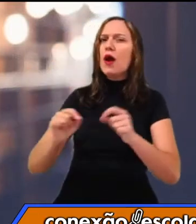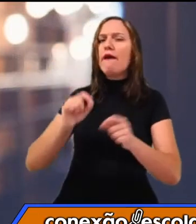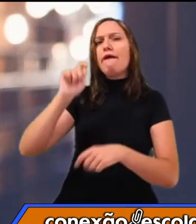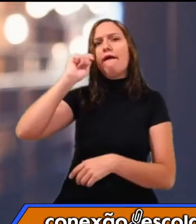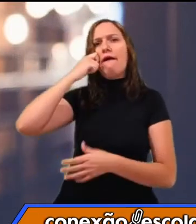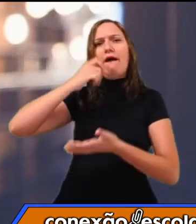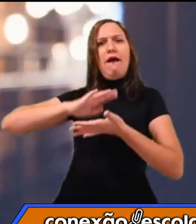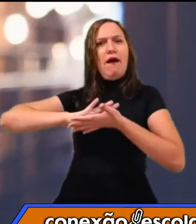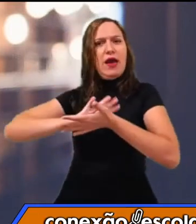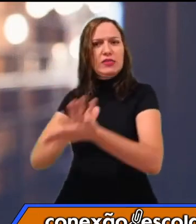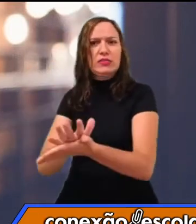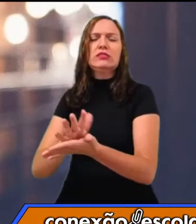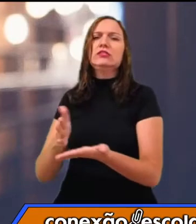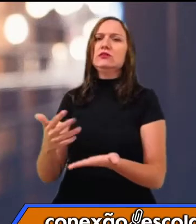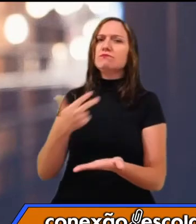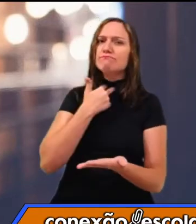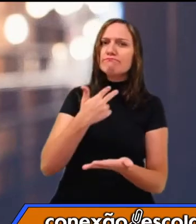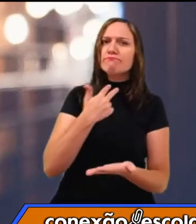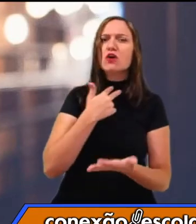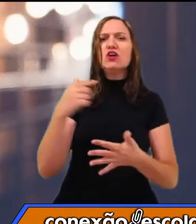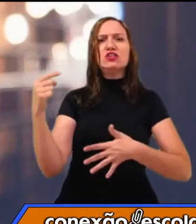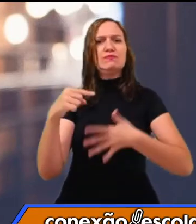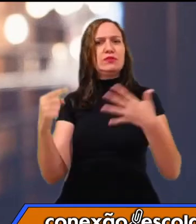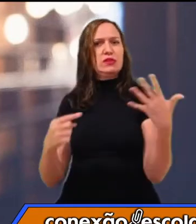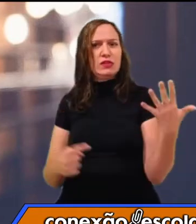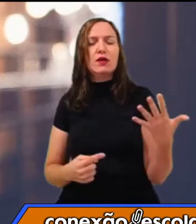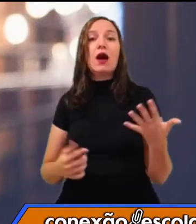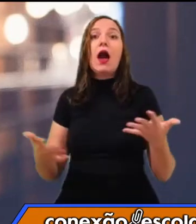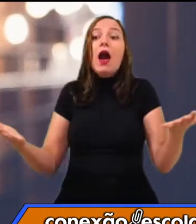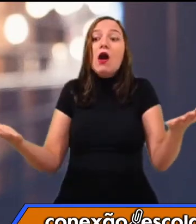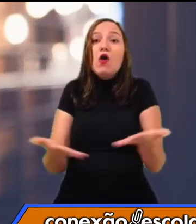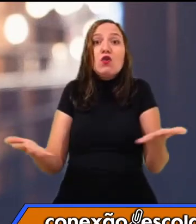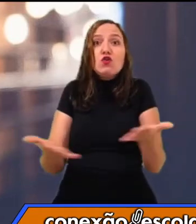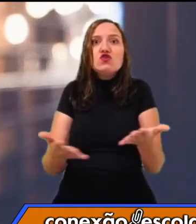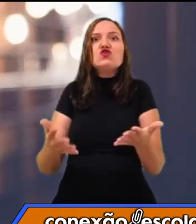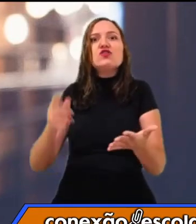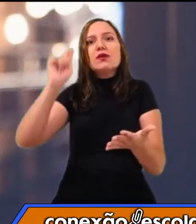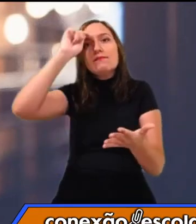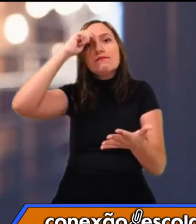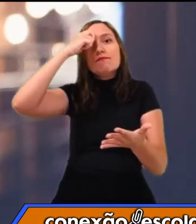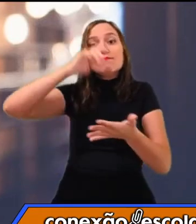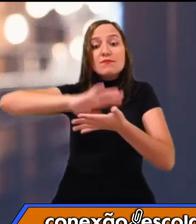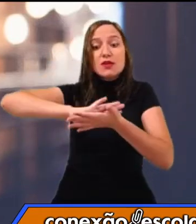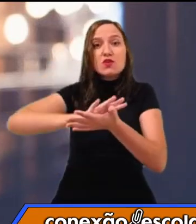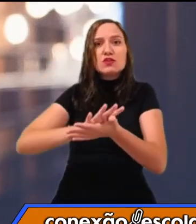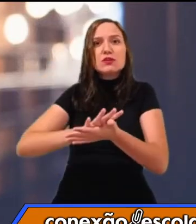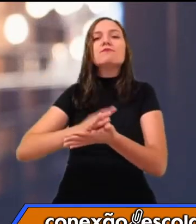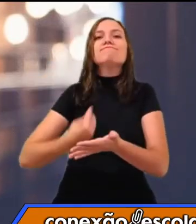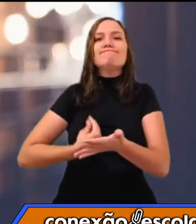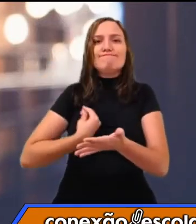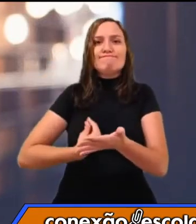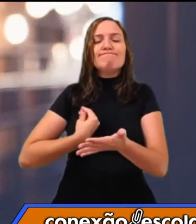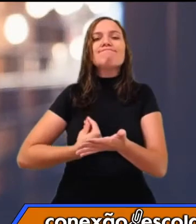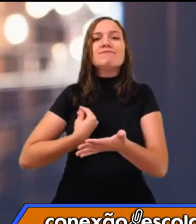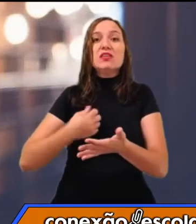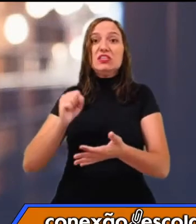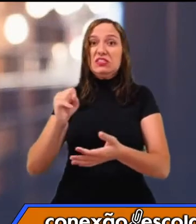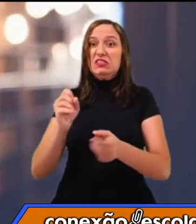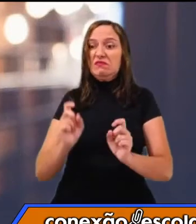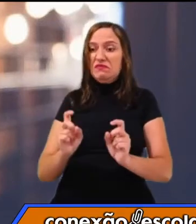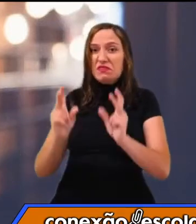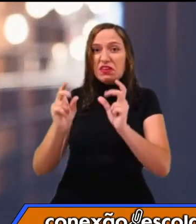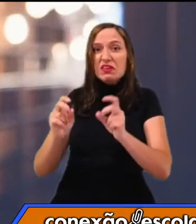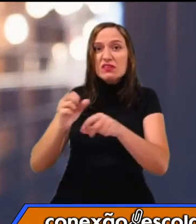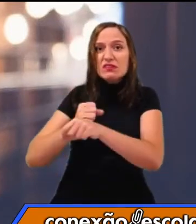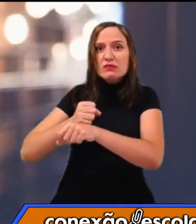Então, ser traficante de escravos nesse momento é uma coisa inadmissível. E você ter uma estátua